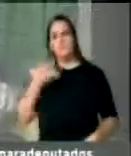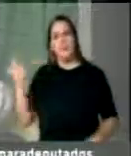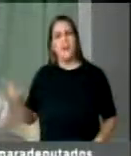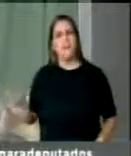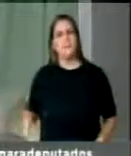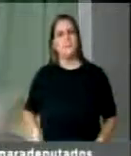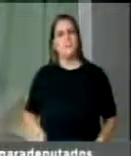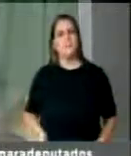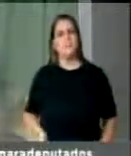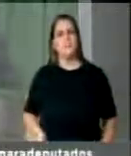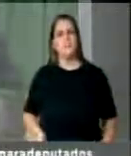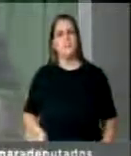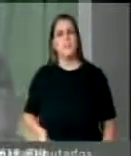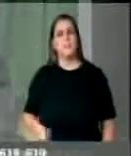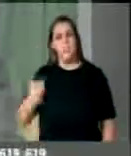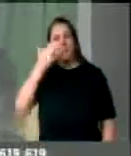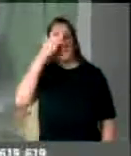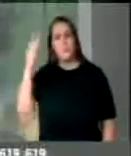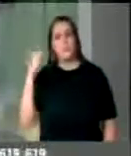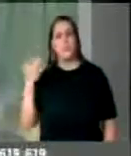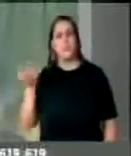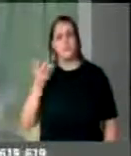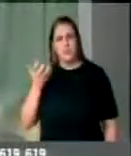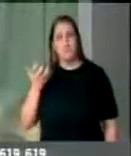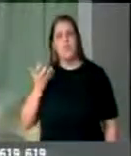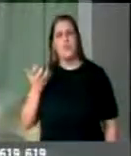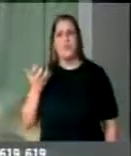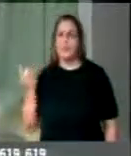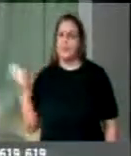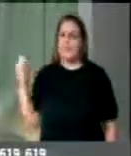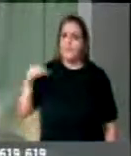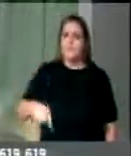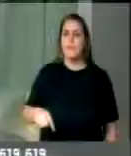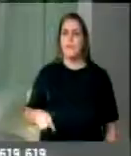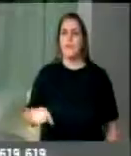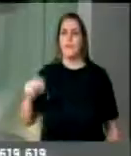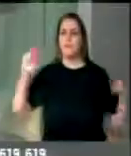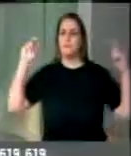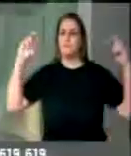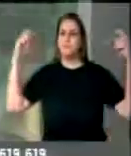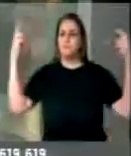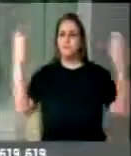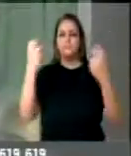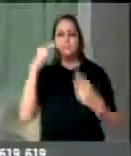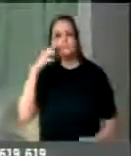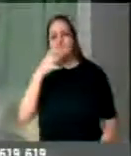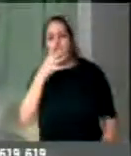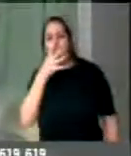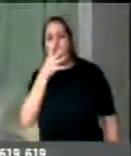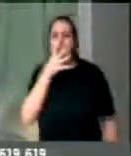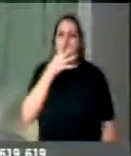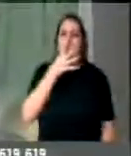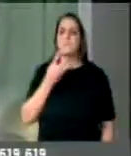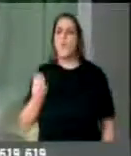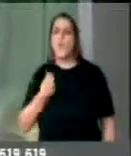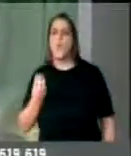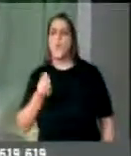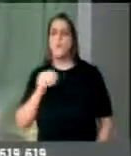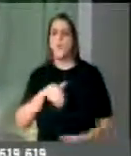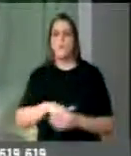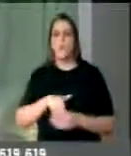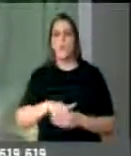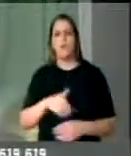pessoas querem apreciar e querem estar aqui nas galerias, vendo como cada parlamentar irá votar.